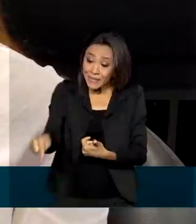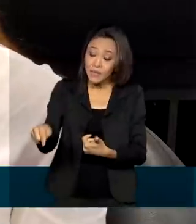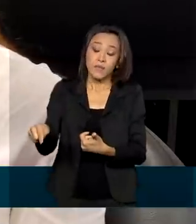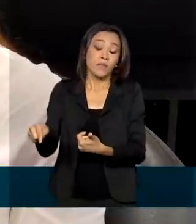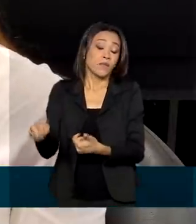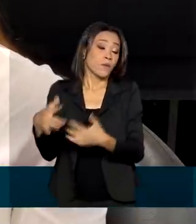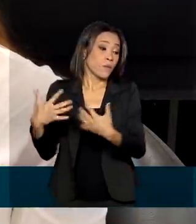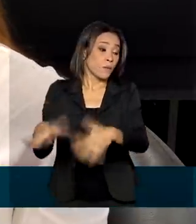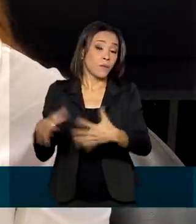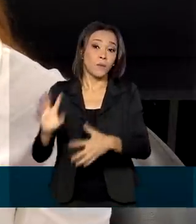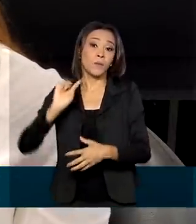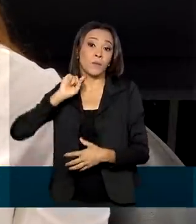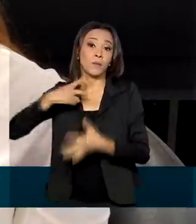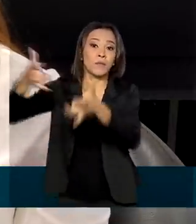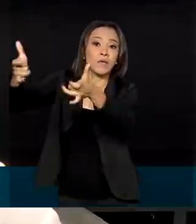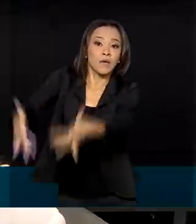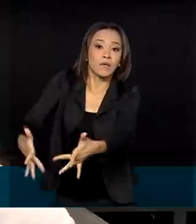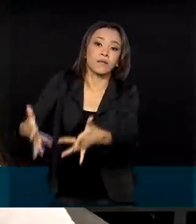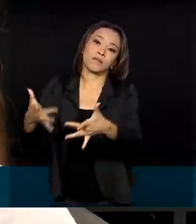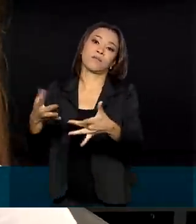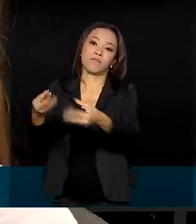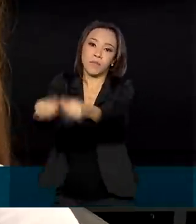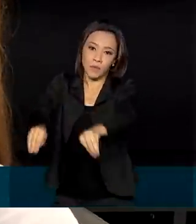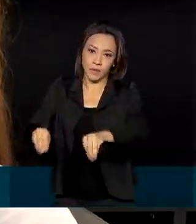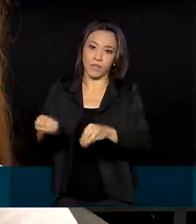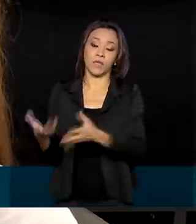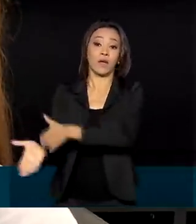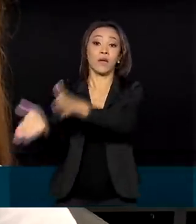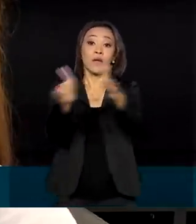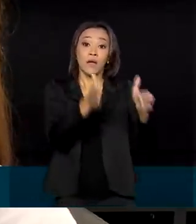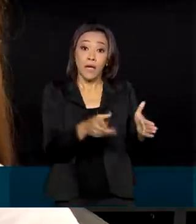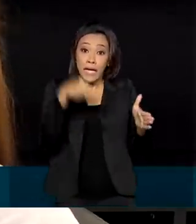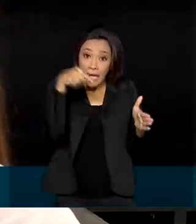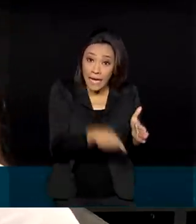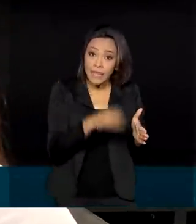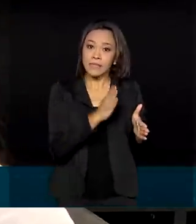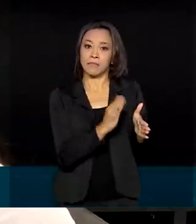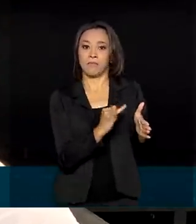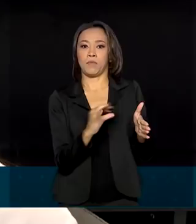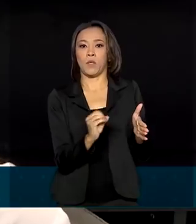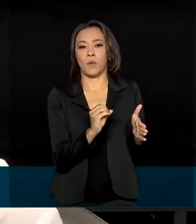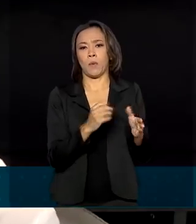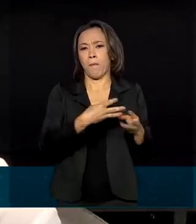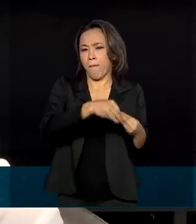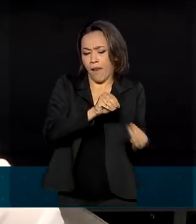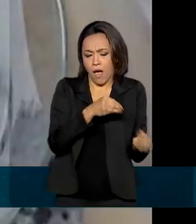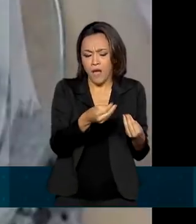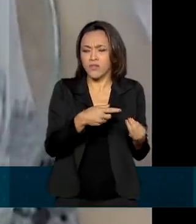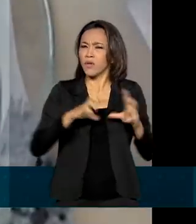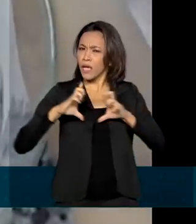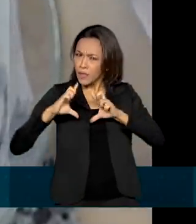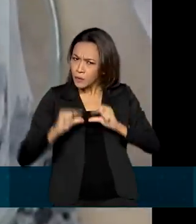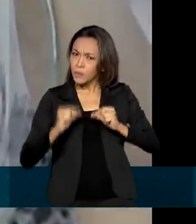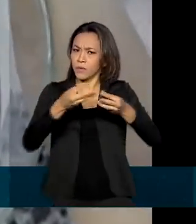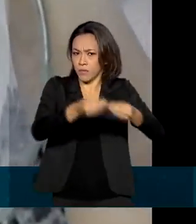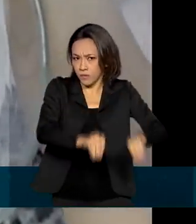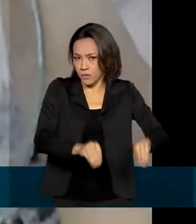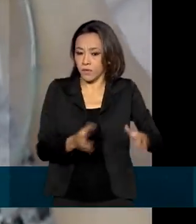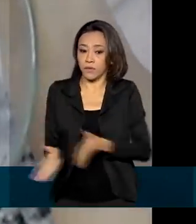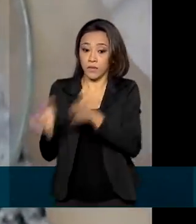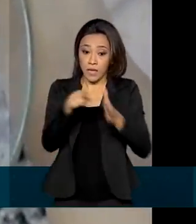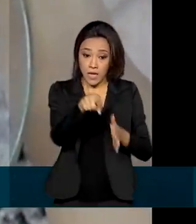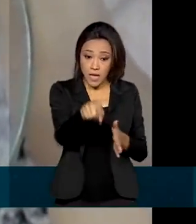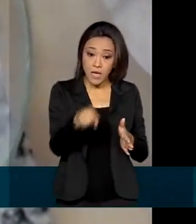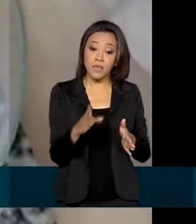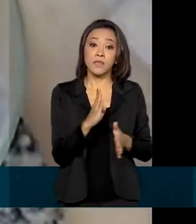emitindo muitos poluentes na atmosfera. Na produção dos bioplásticos, a gente tem isso muito minimizado. O bioplástico